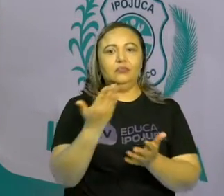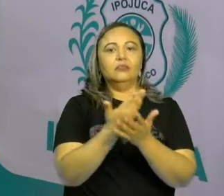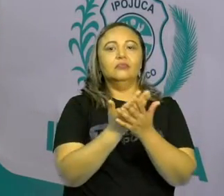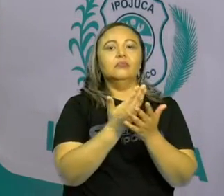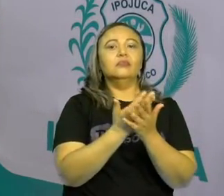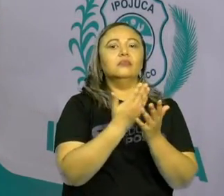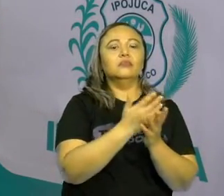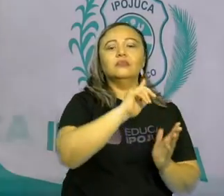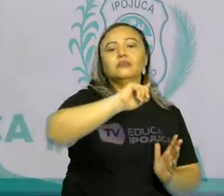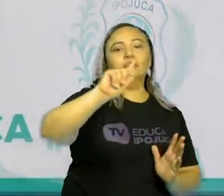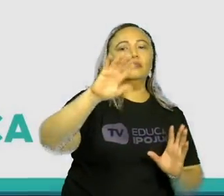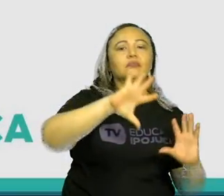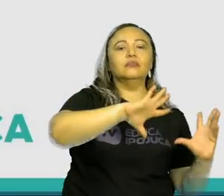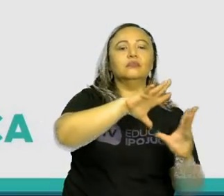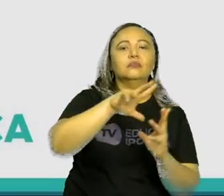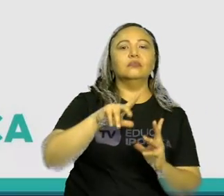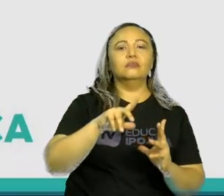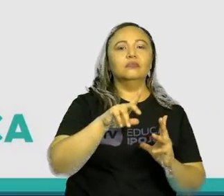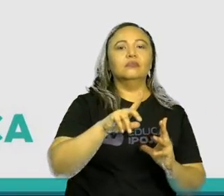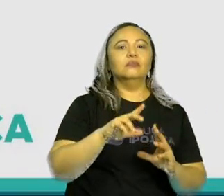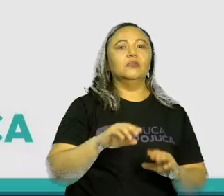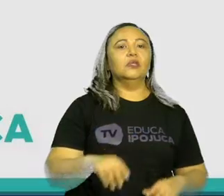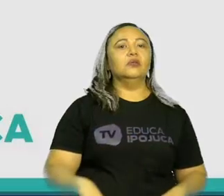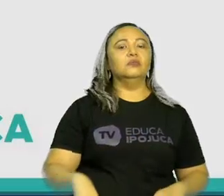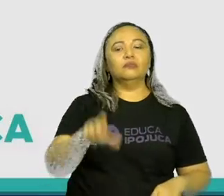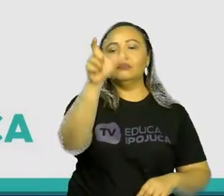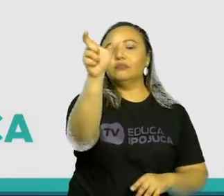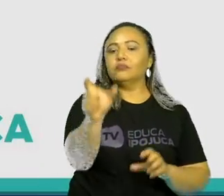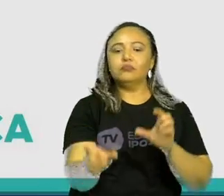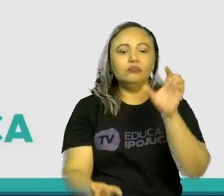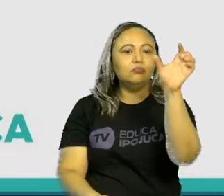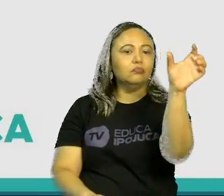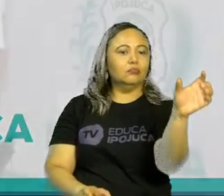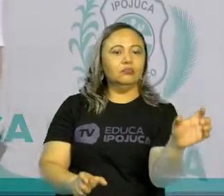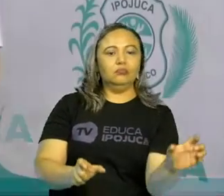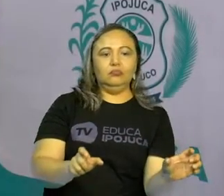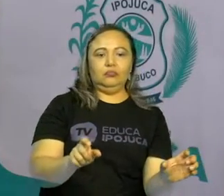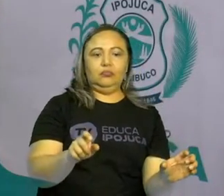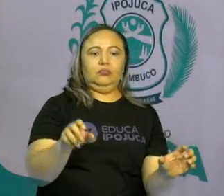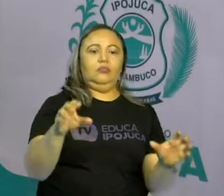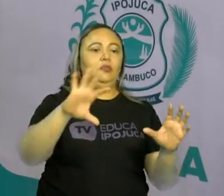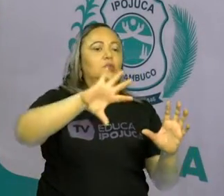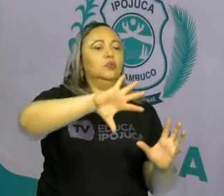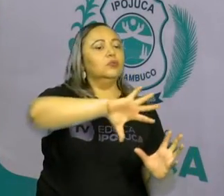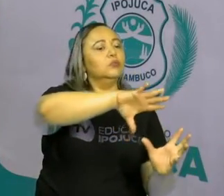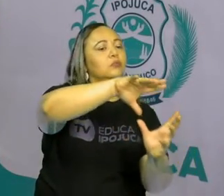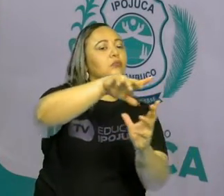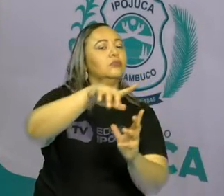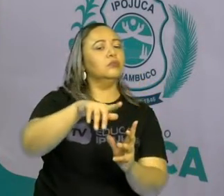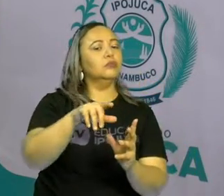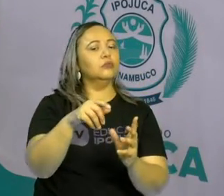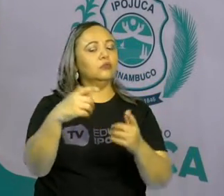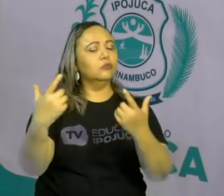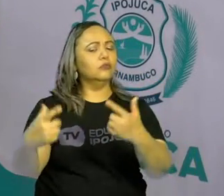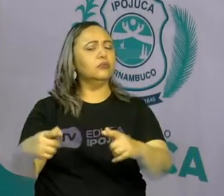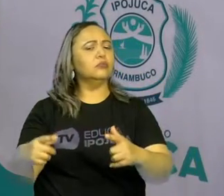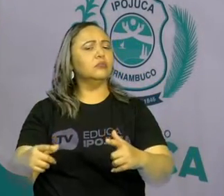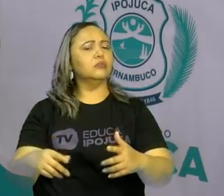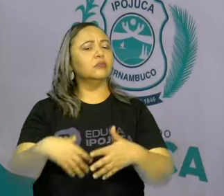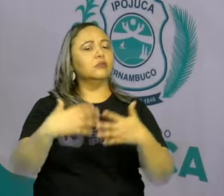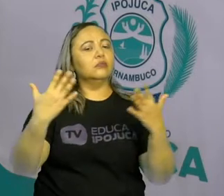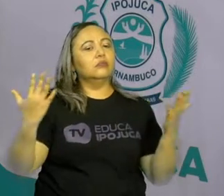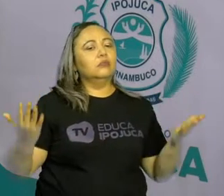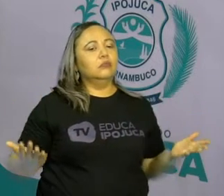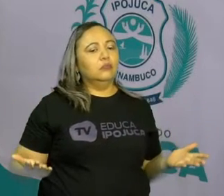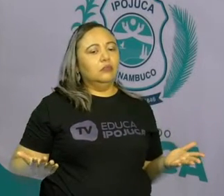sobre o sujeito e o seu lugar no mundo. Então hoje nós vamos aprender como é o